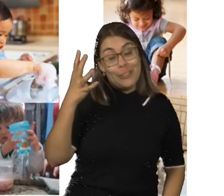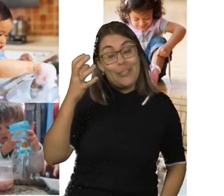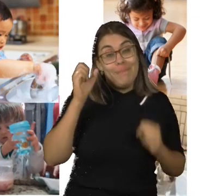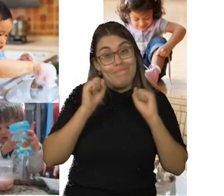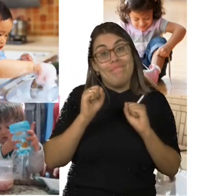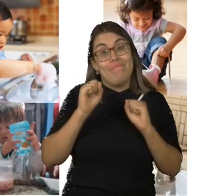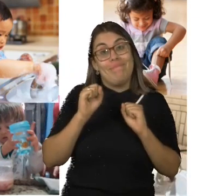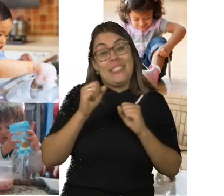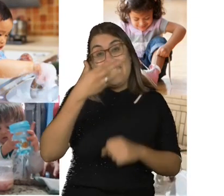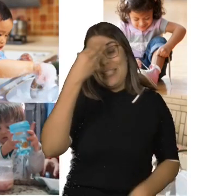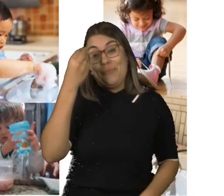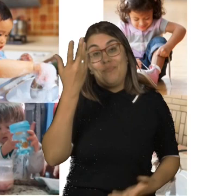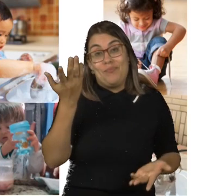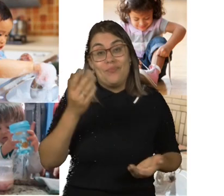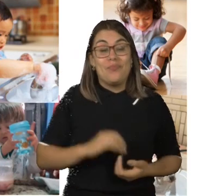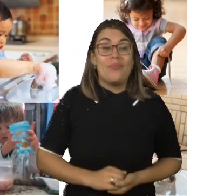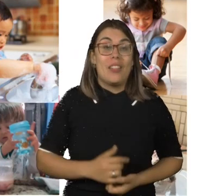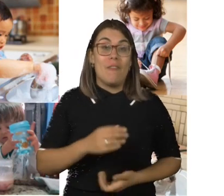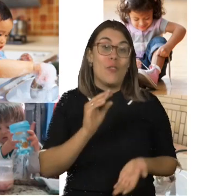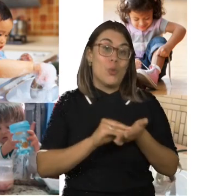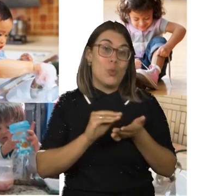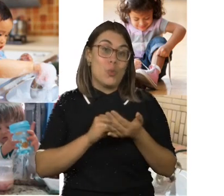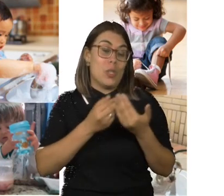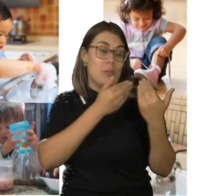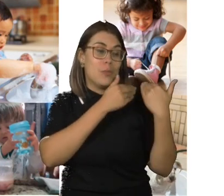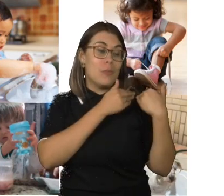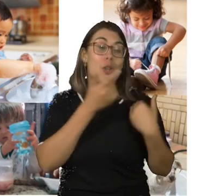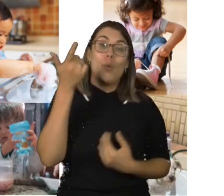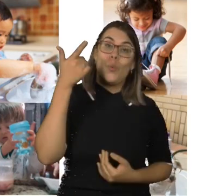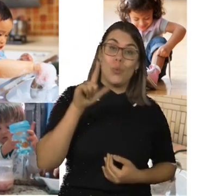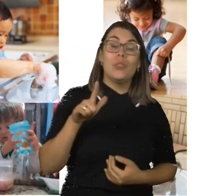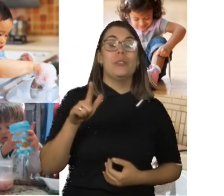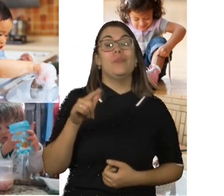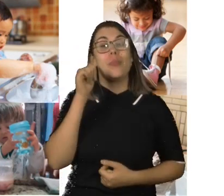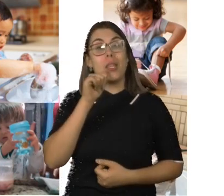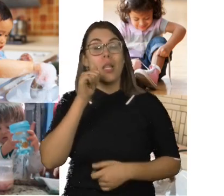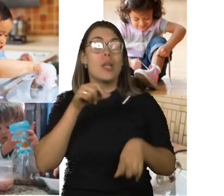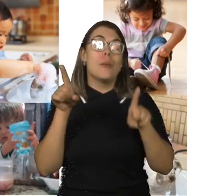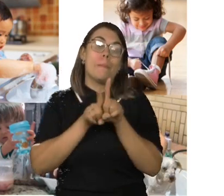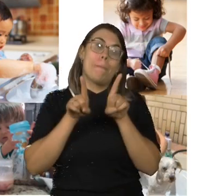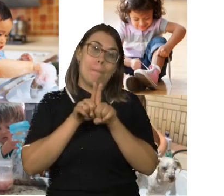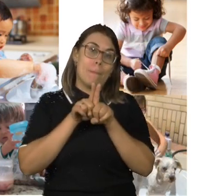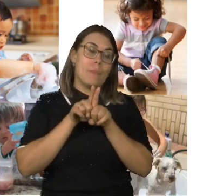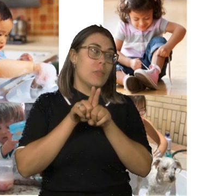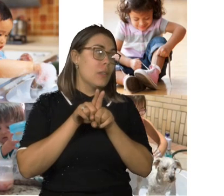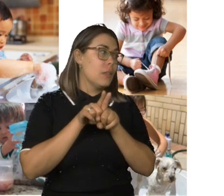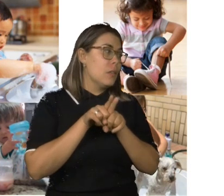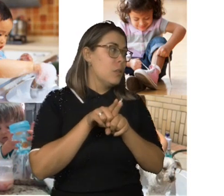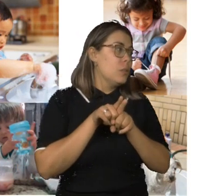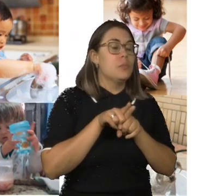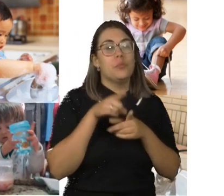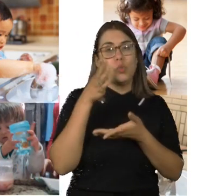a responsabilidade. Aqui, depois, a gente tem uma sequência de fotos da mesma menina, então, ela corta o pão, é uma